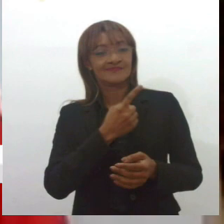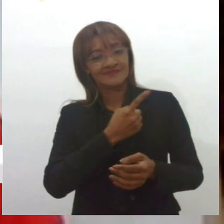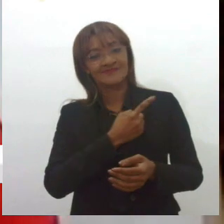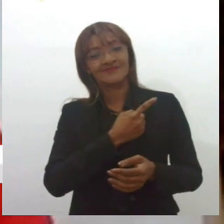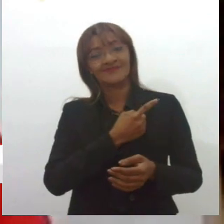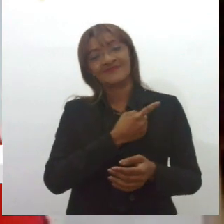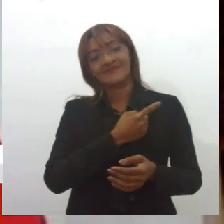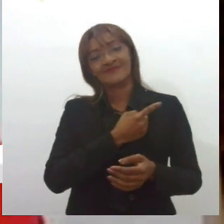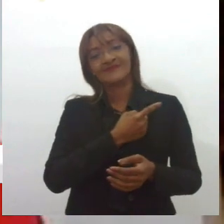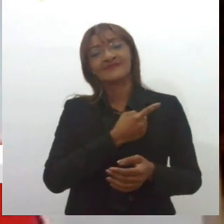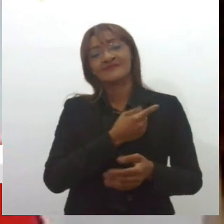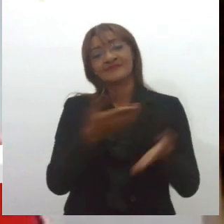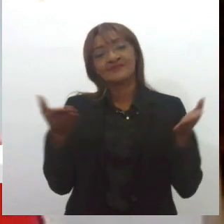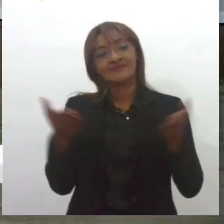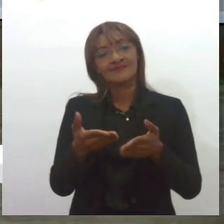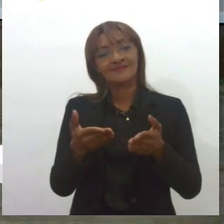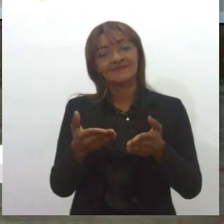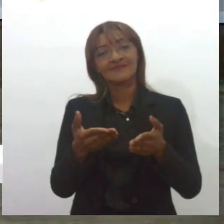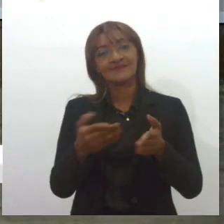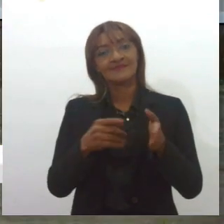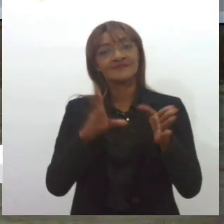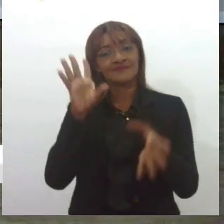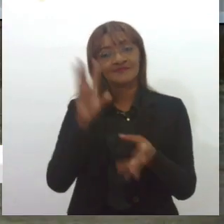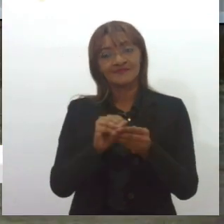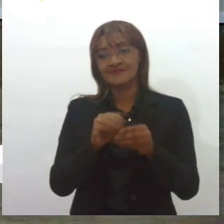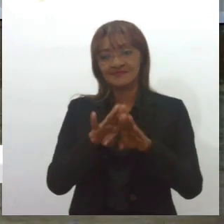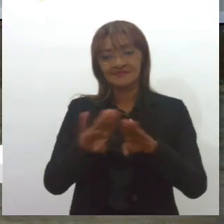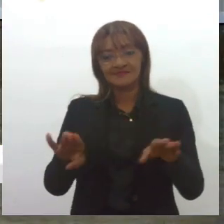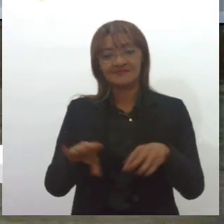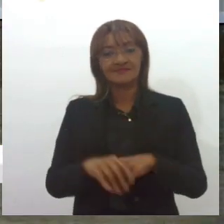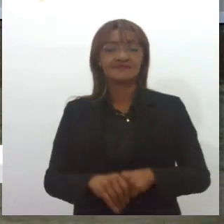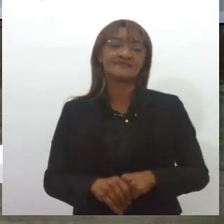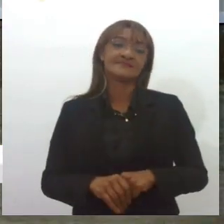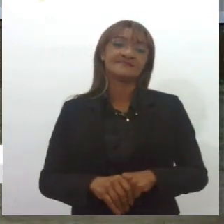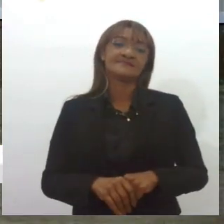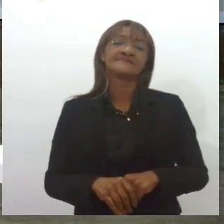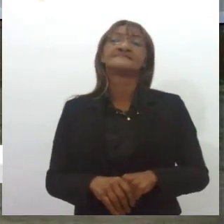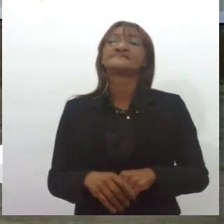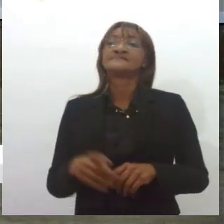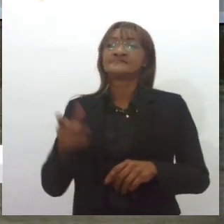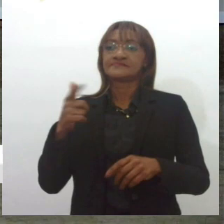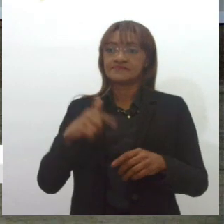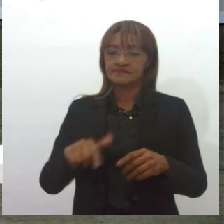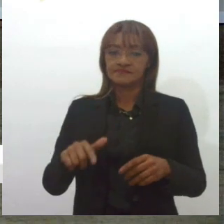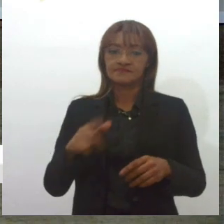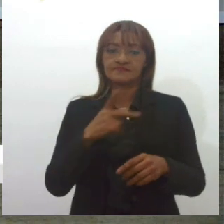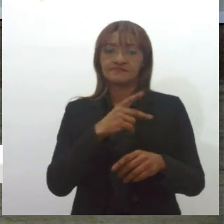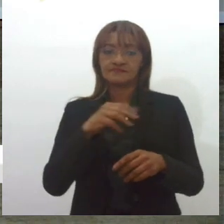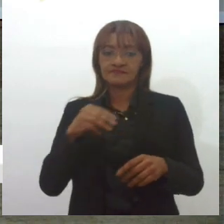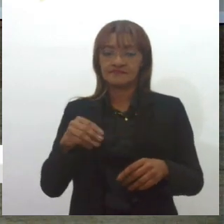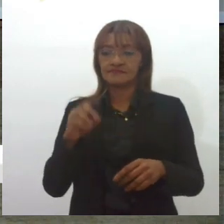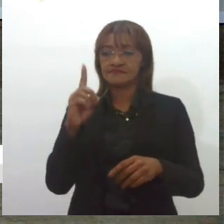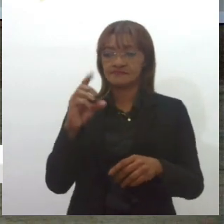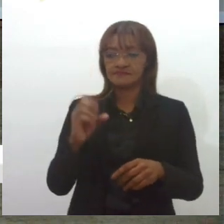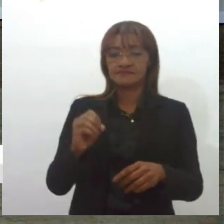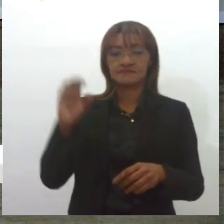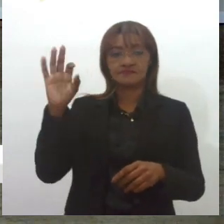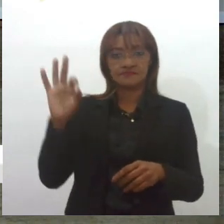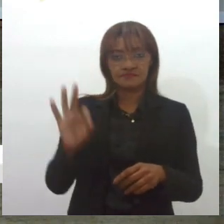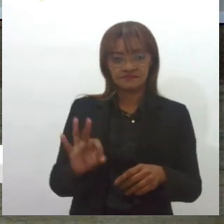Corpo de Bombeiros é esse. Maravilha. Bom, vamos frisar aqui de novo. PM 10%, aproximadamente,